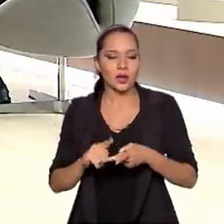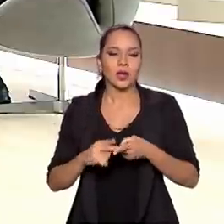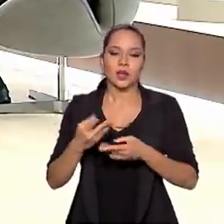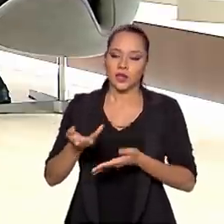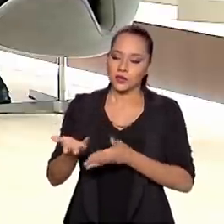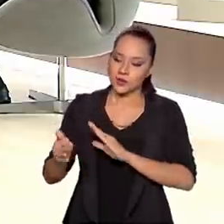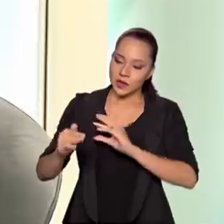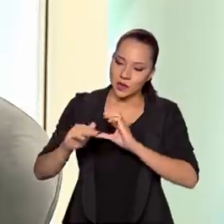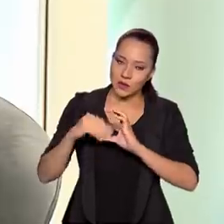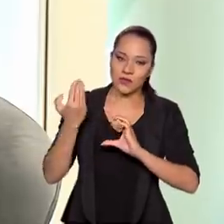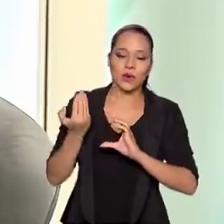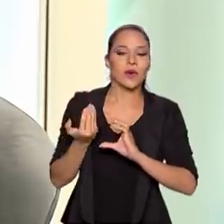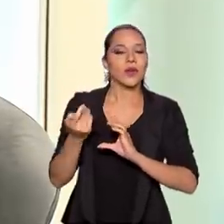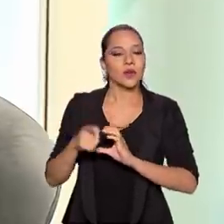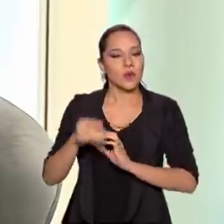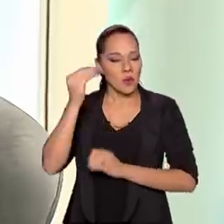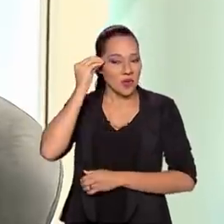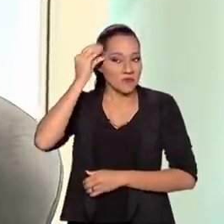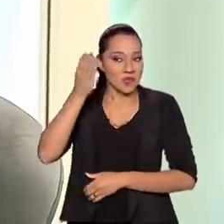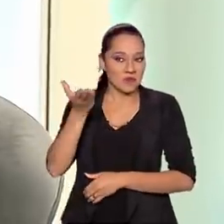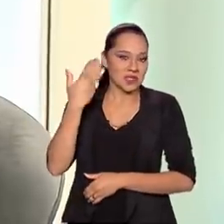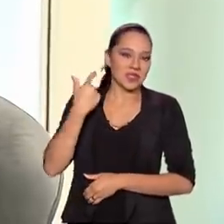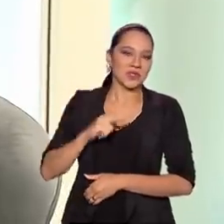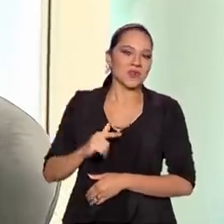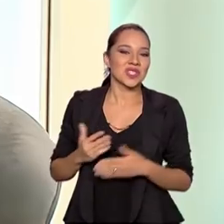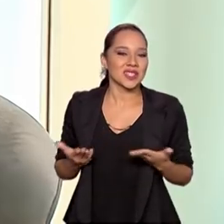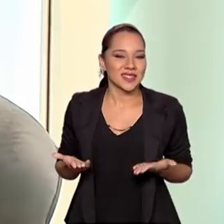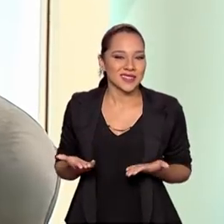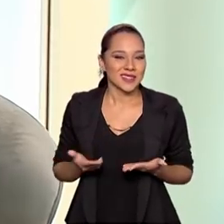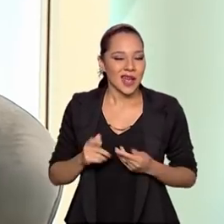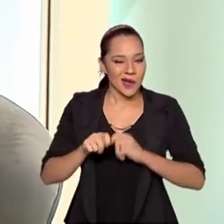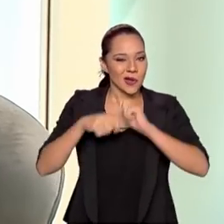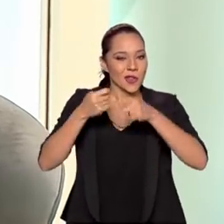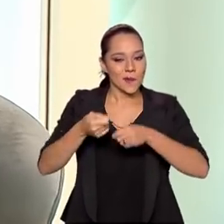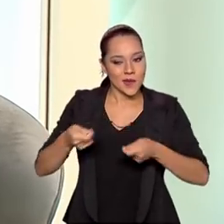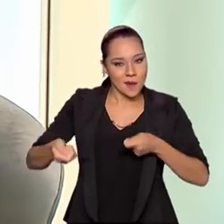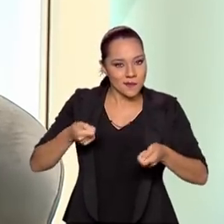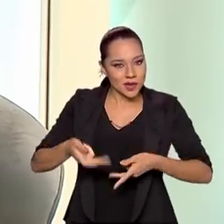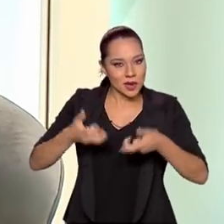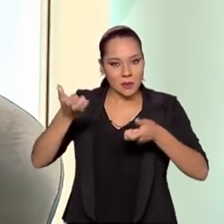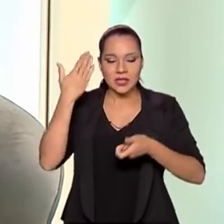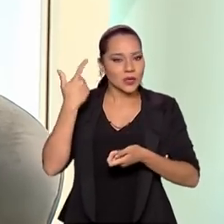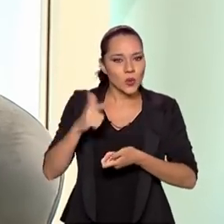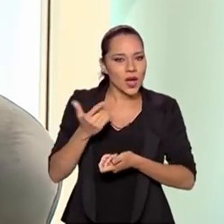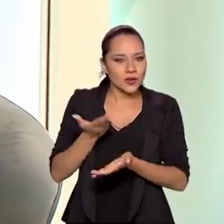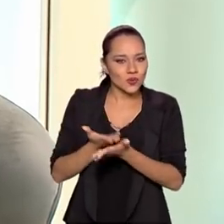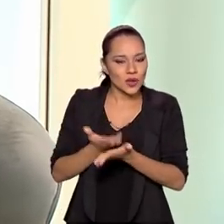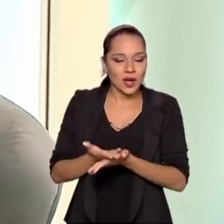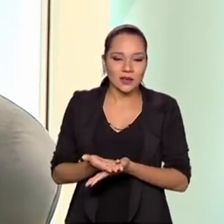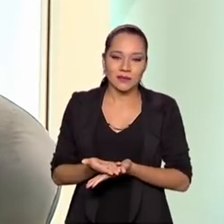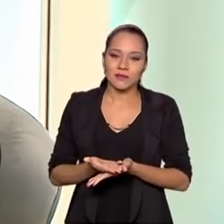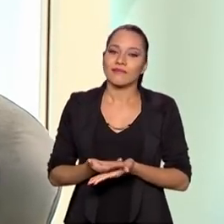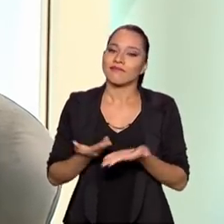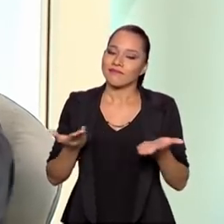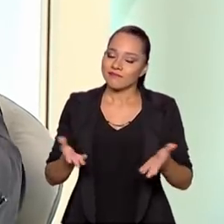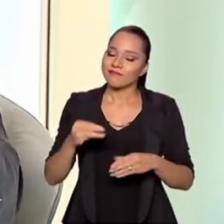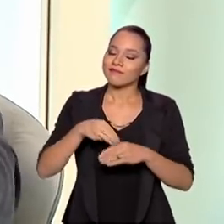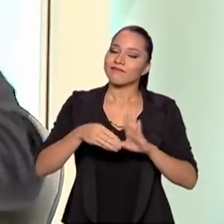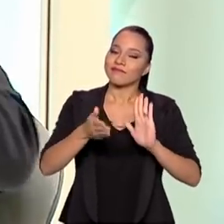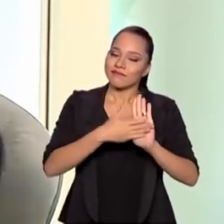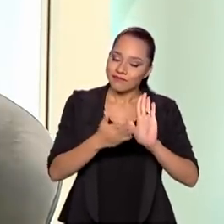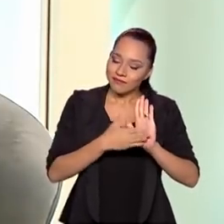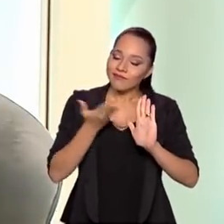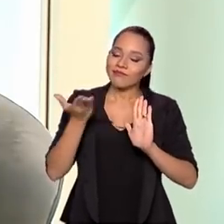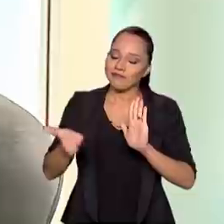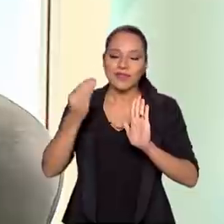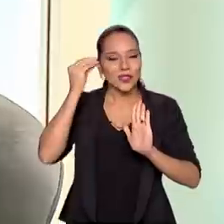de nos encaminhar conhecimento que não se tinha. Você vê, a economia mineral não era estudada no setor. E nós, dentro de uma das nossas pautas, está